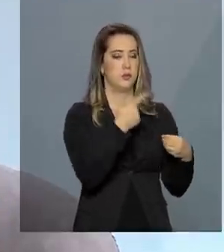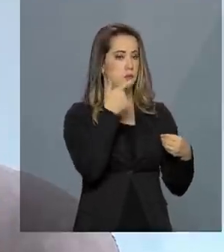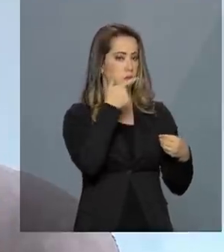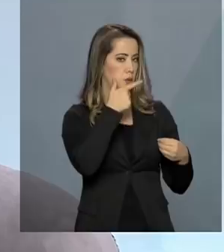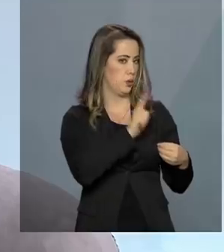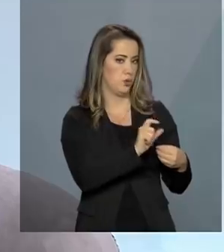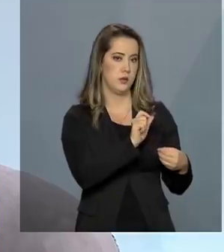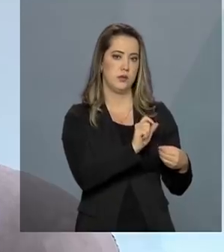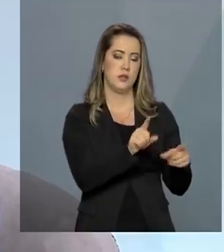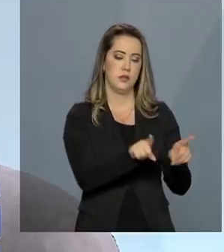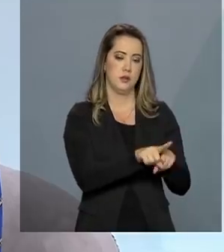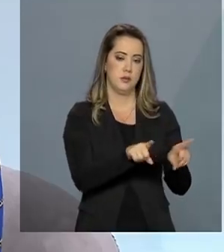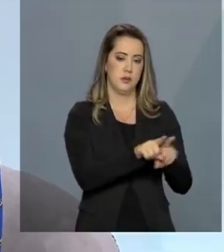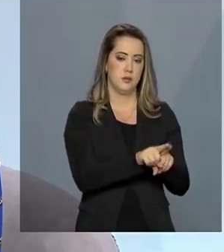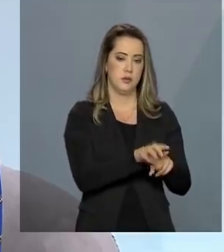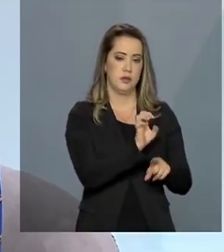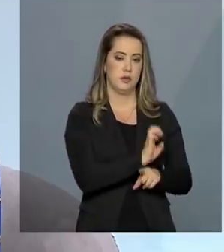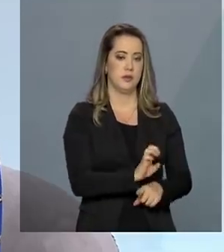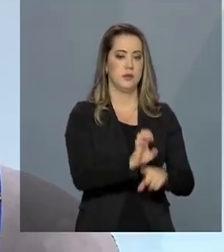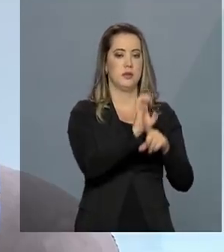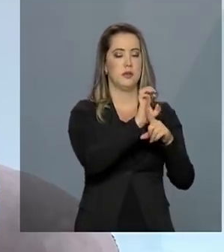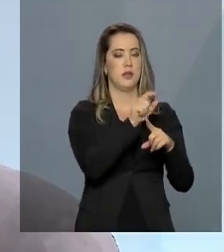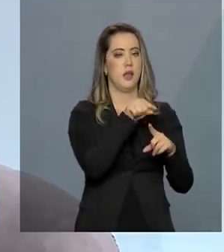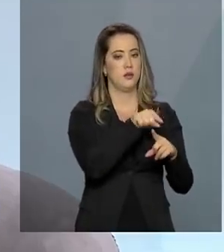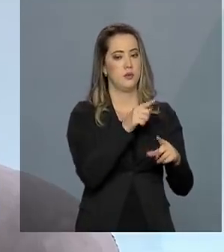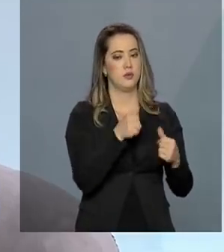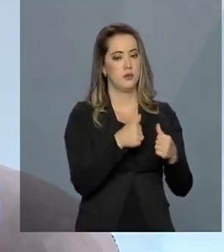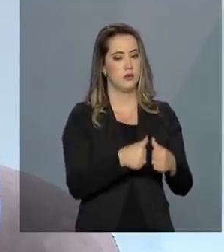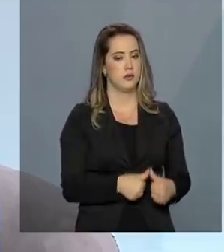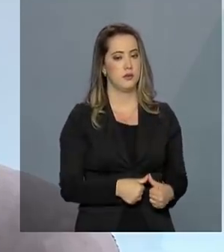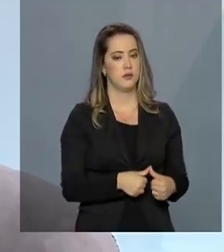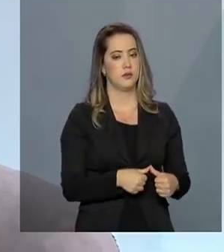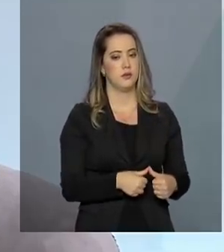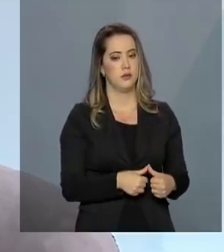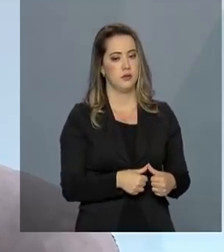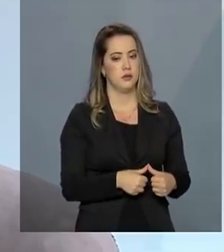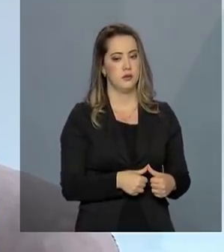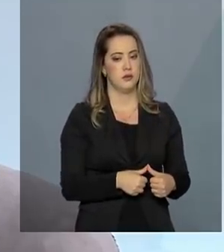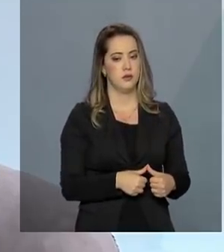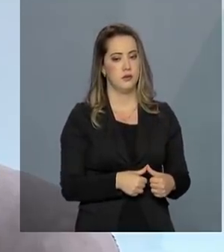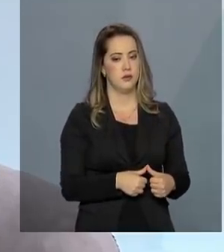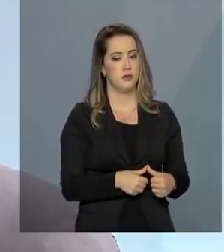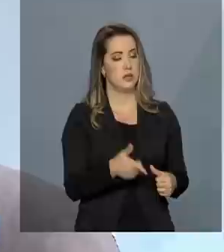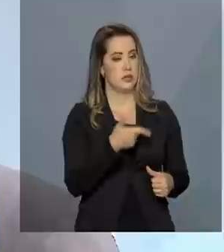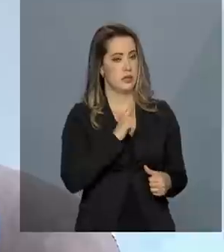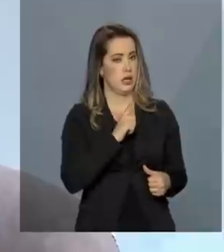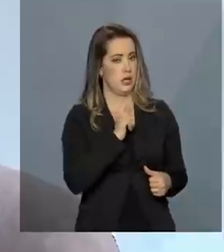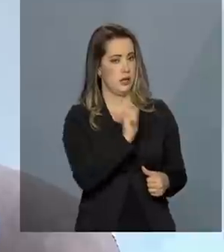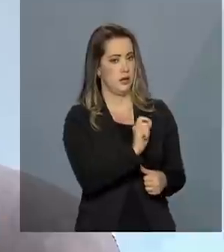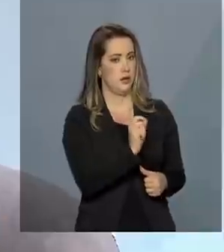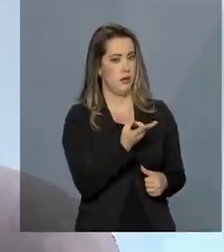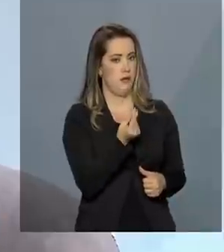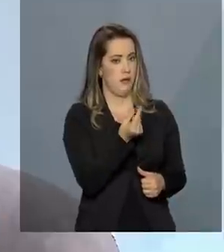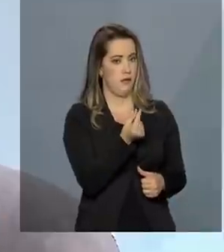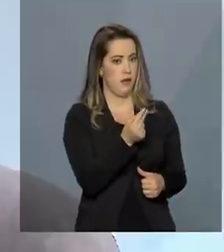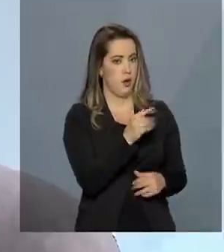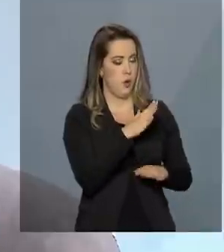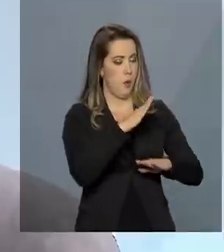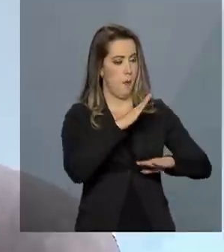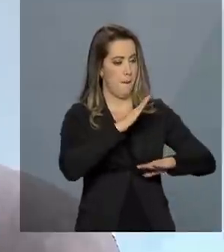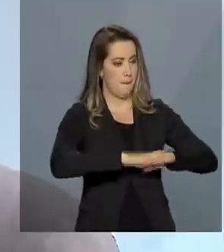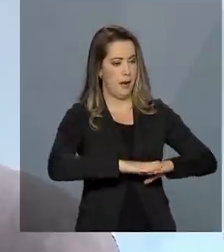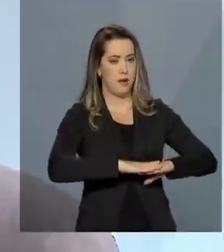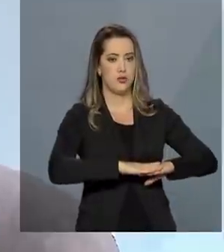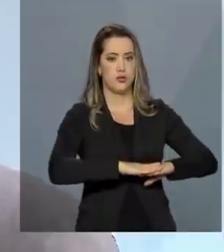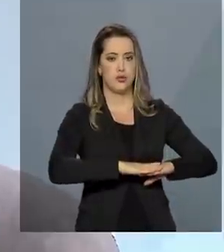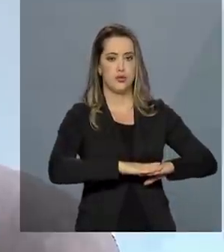estavam em estados que possuíam um valor abaixo